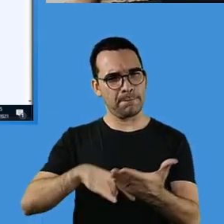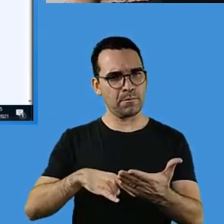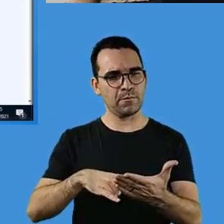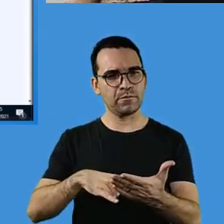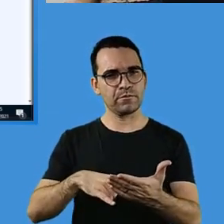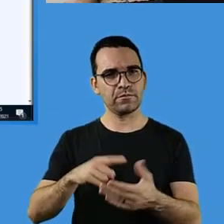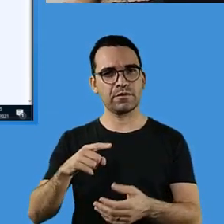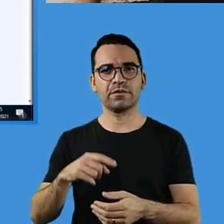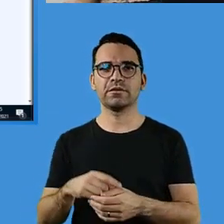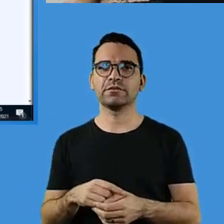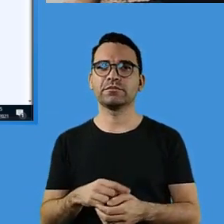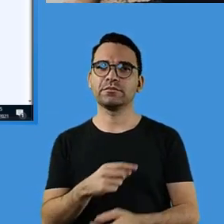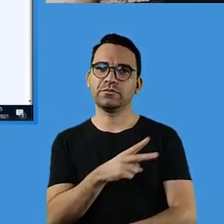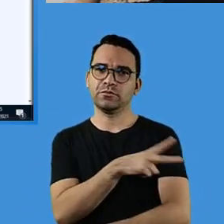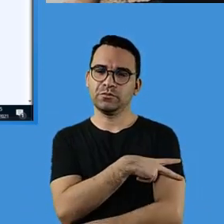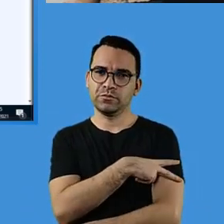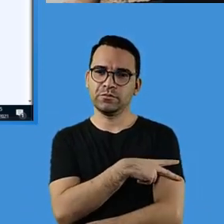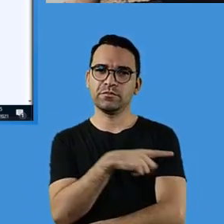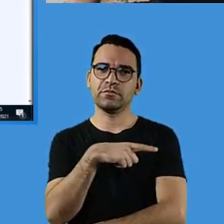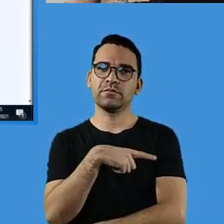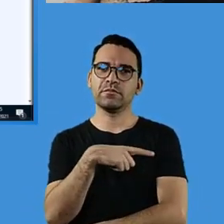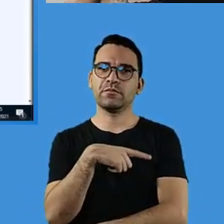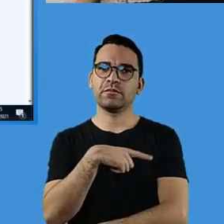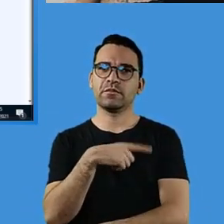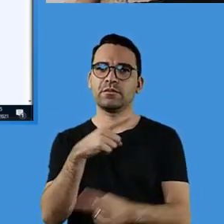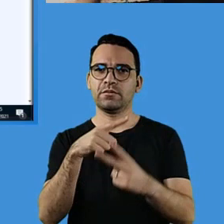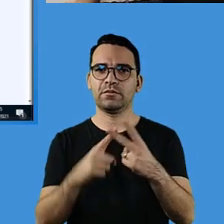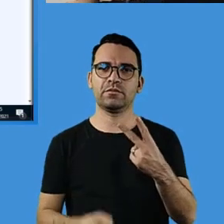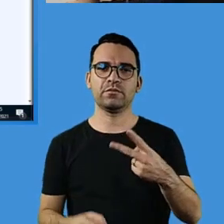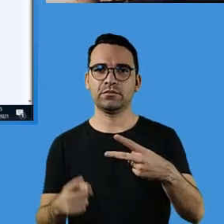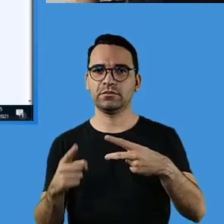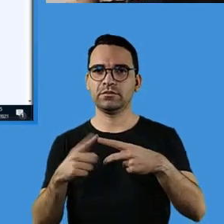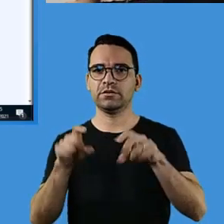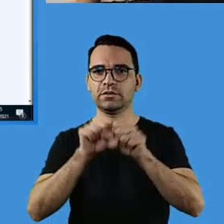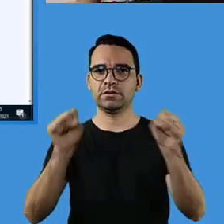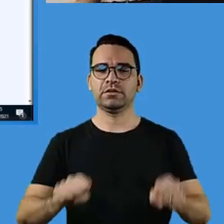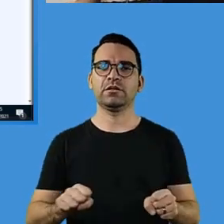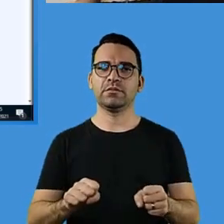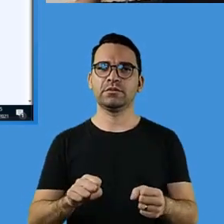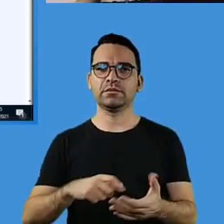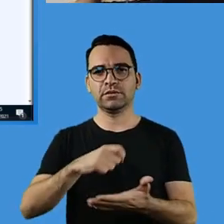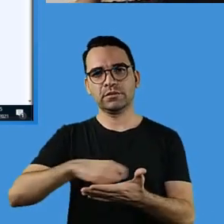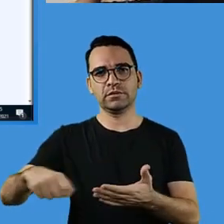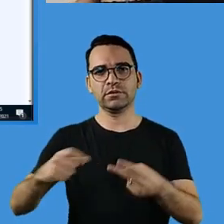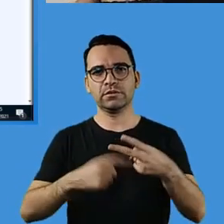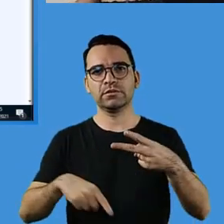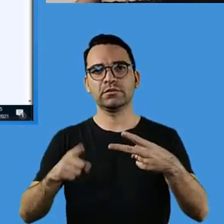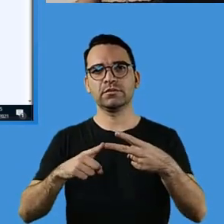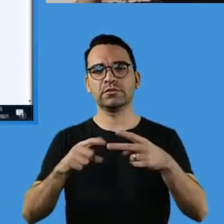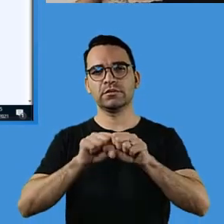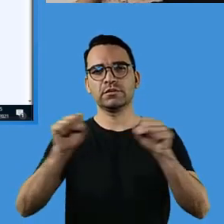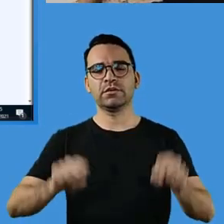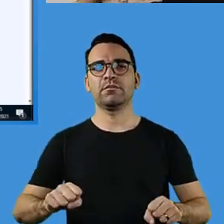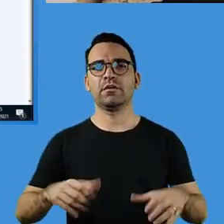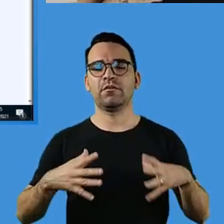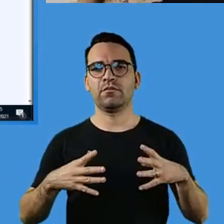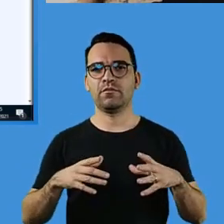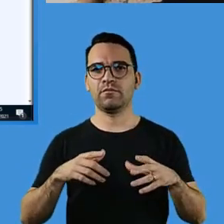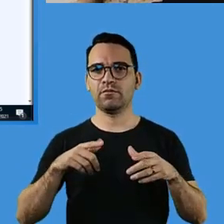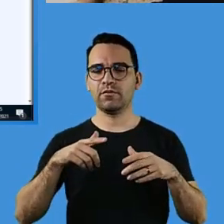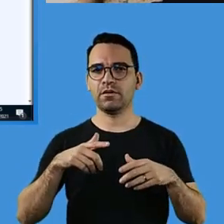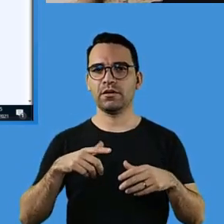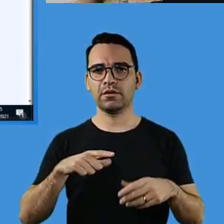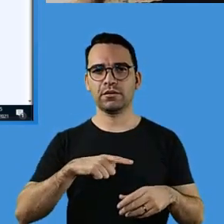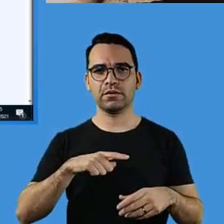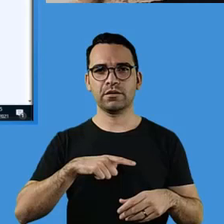dois blocos, só para vocês terem uma ideia, um de sistema de escrita e outro de leitura e fluência. Certo? Então,